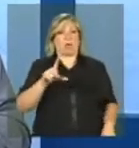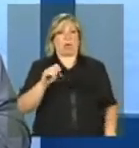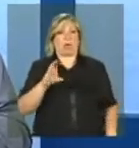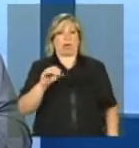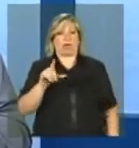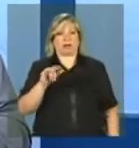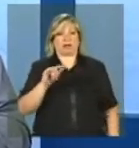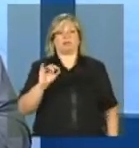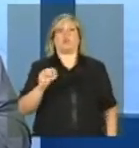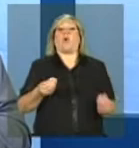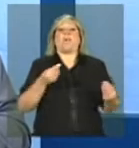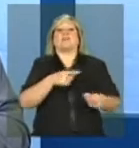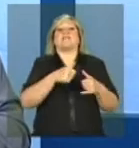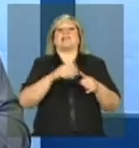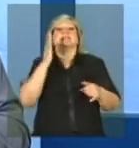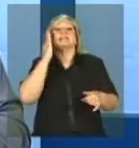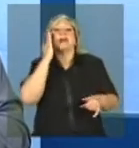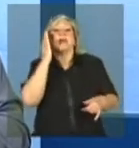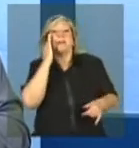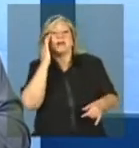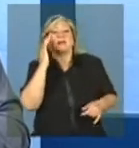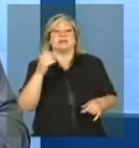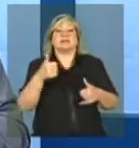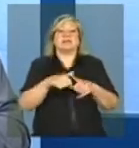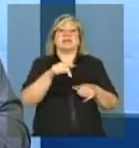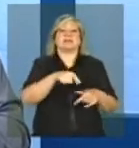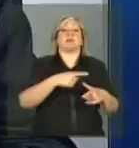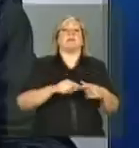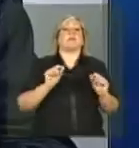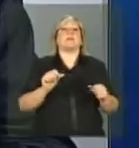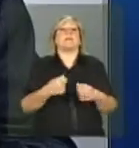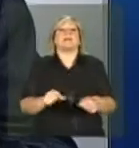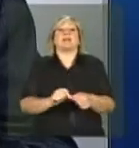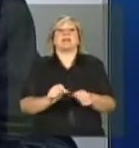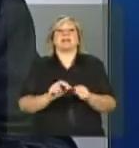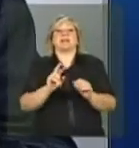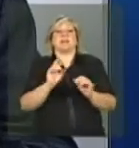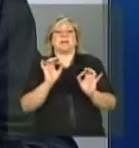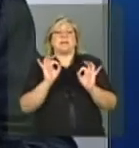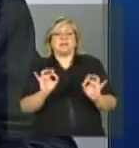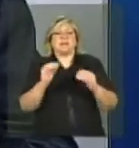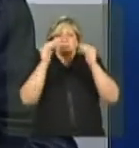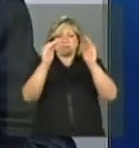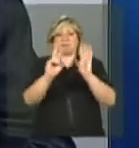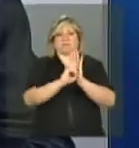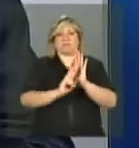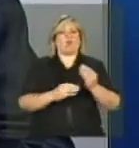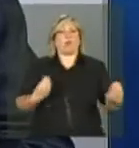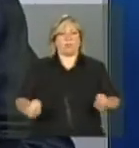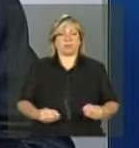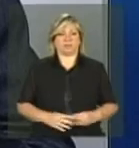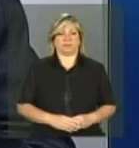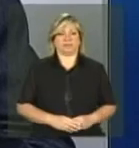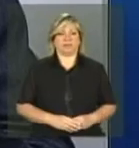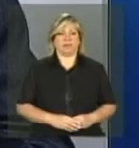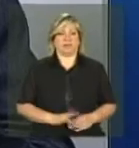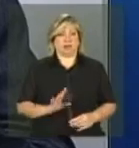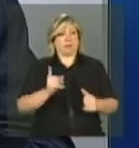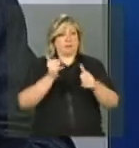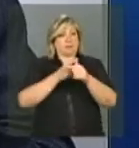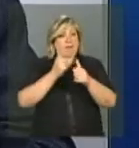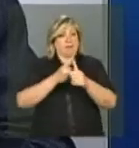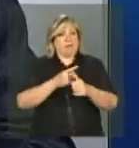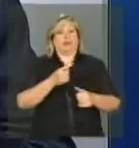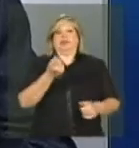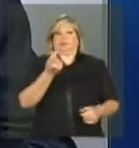ela vive essa situação e o que ela deve fazer para se regularizar? Bom, primeiro, ela tem o benefício